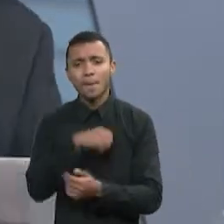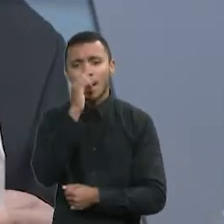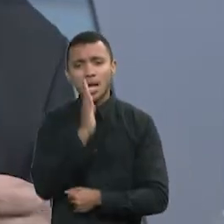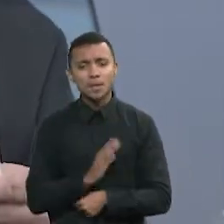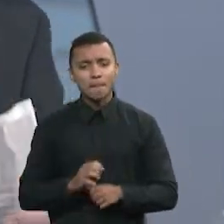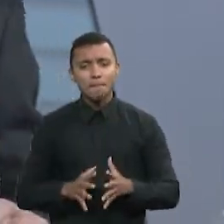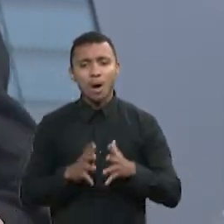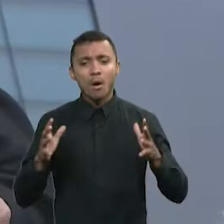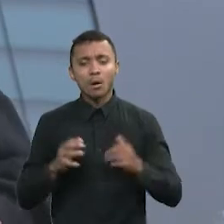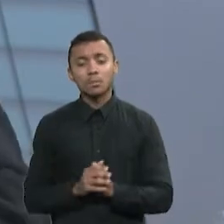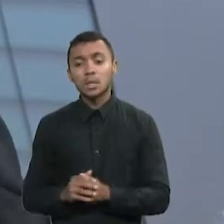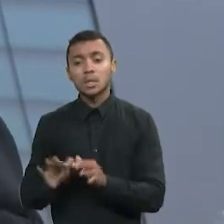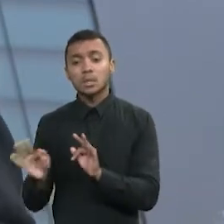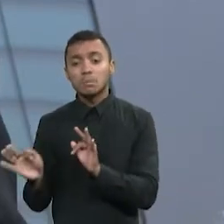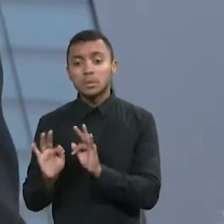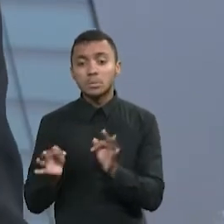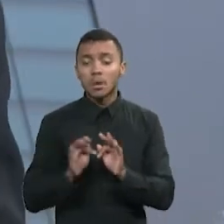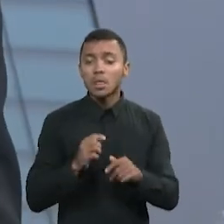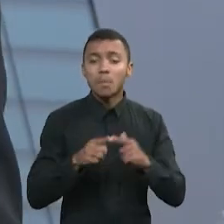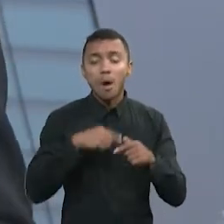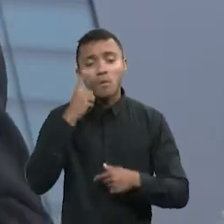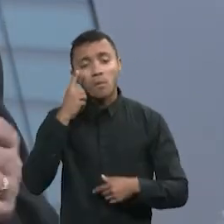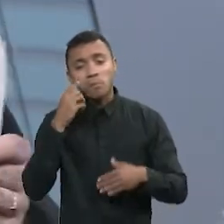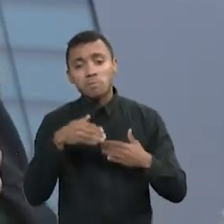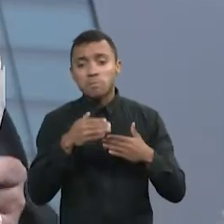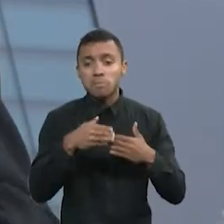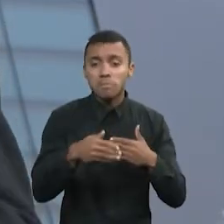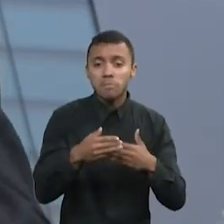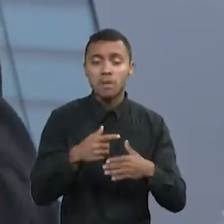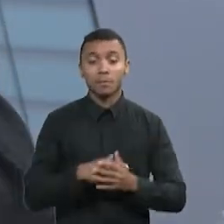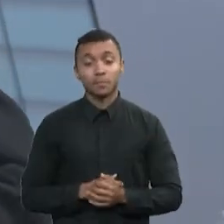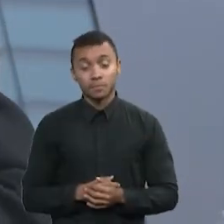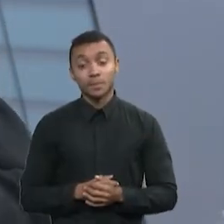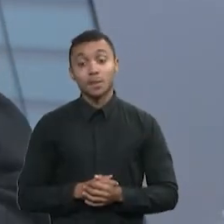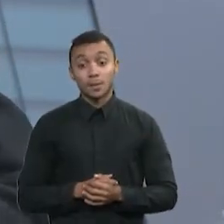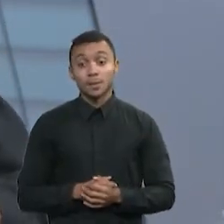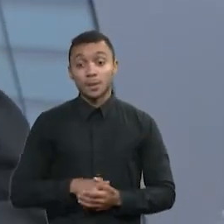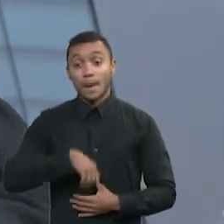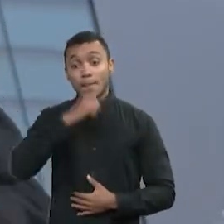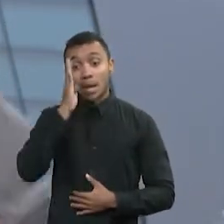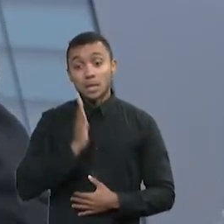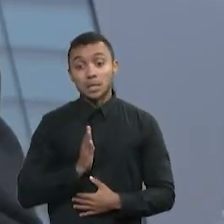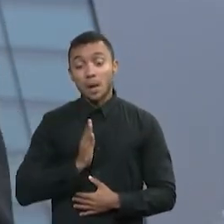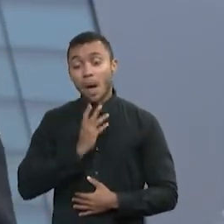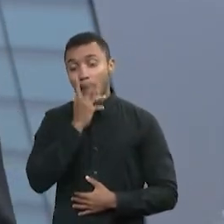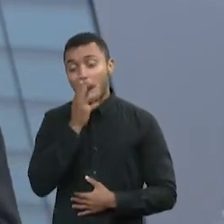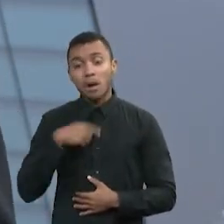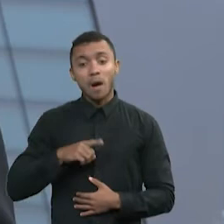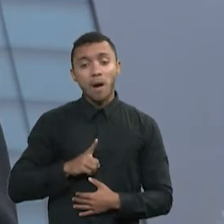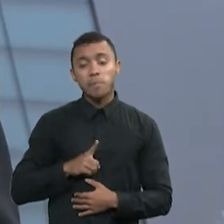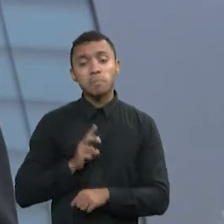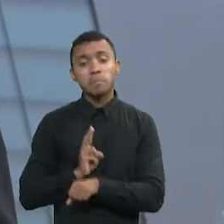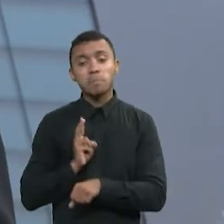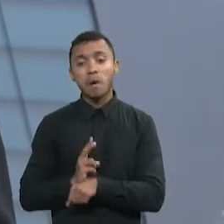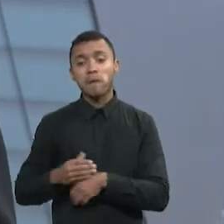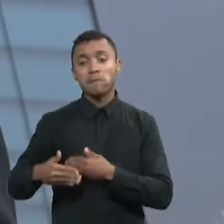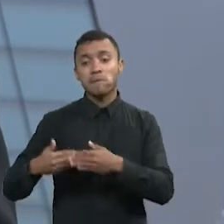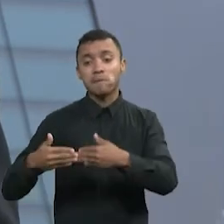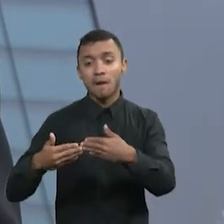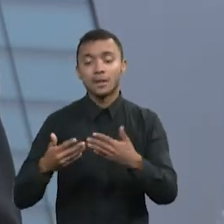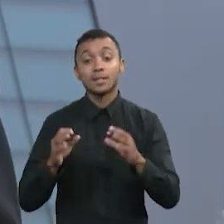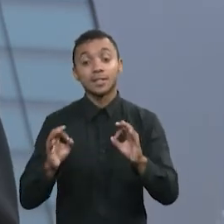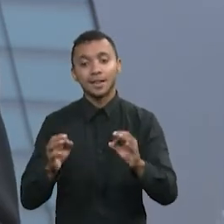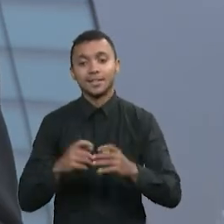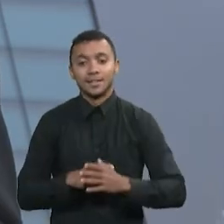só paliativo para cá, não, a gente resolve aqui e depois a gente vê como é que fica. O Brasil, a gente vai empurrando esse negócio faz tempo. Essa que é a grande verdade.